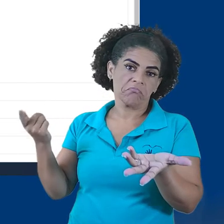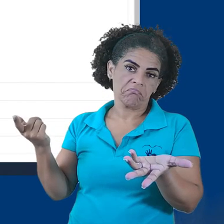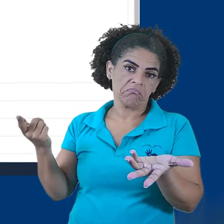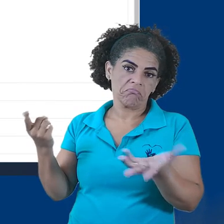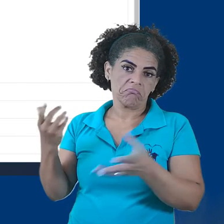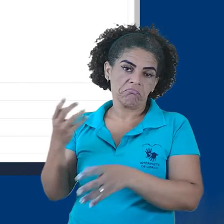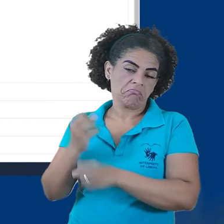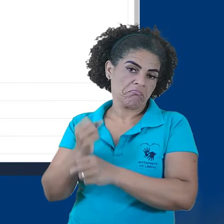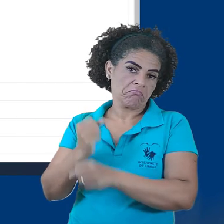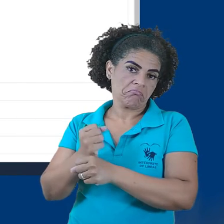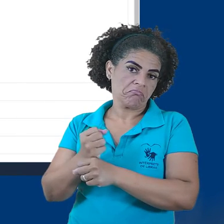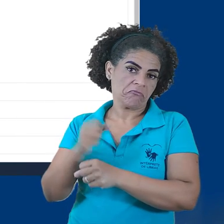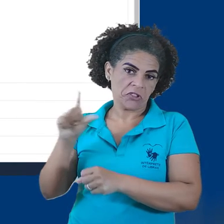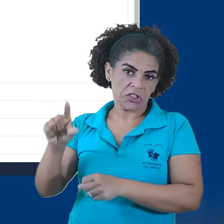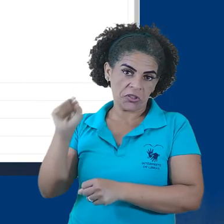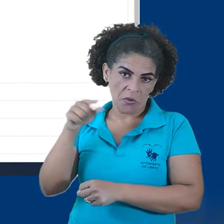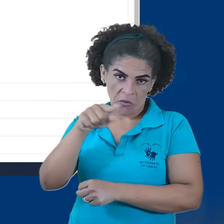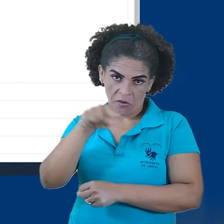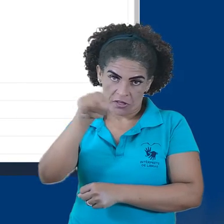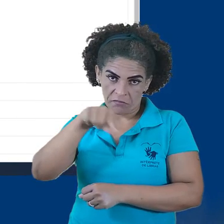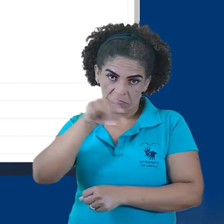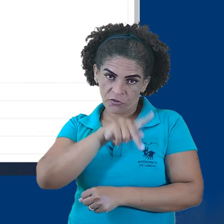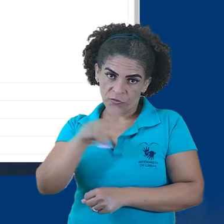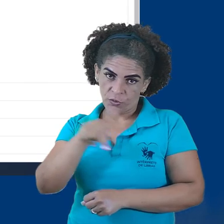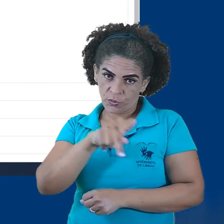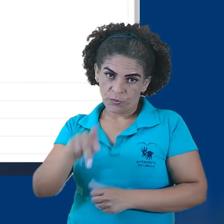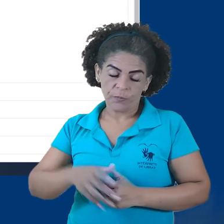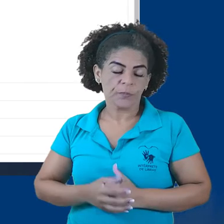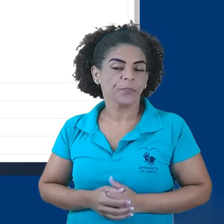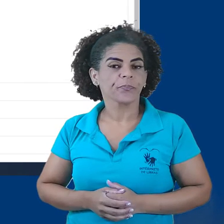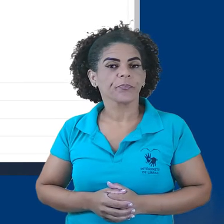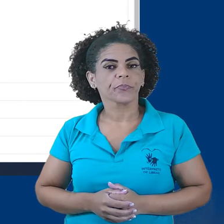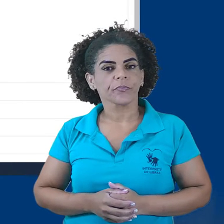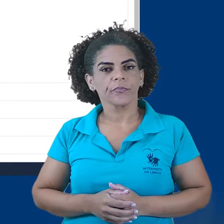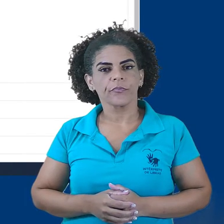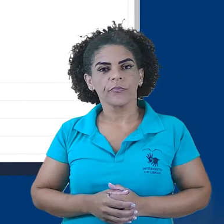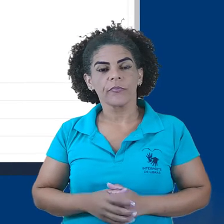eu vou escolher. Minha nota vale pontos, escolher o valor.